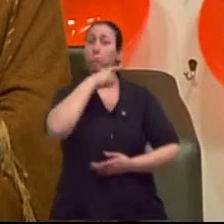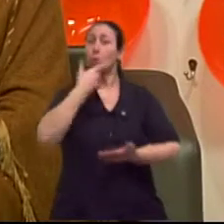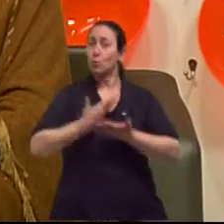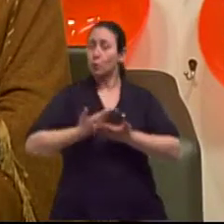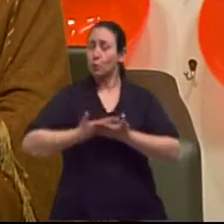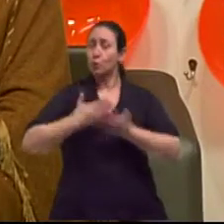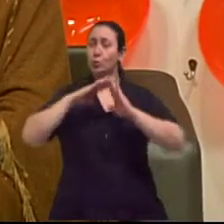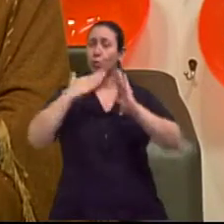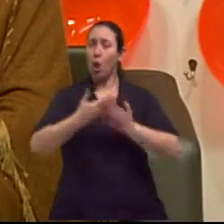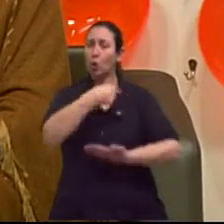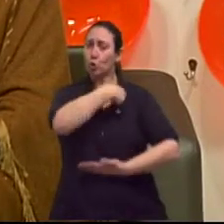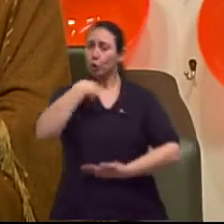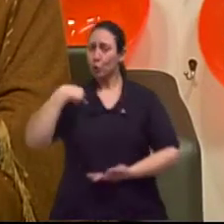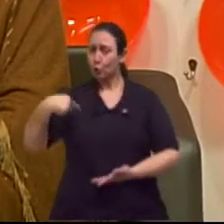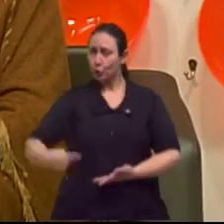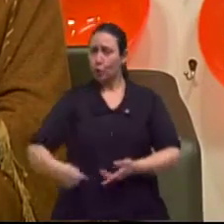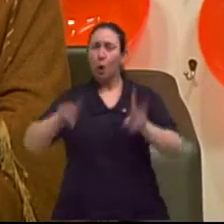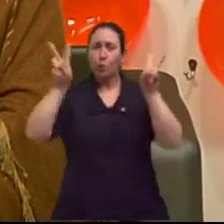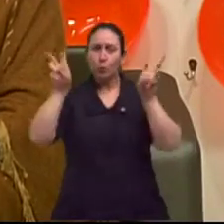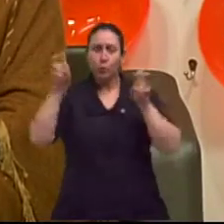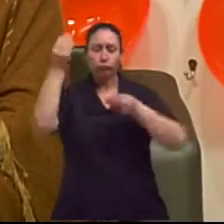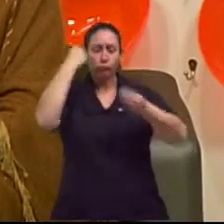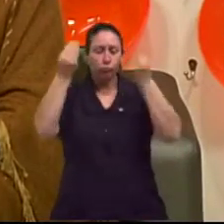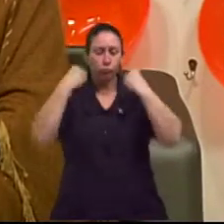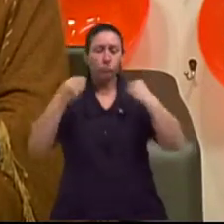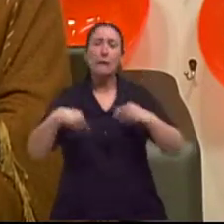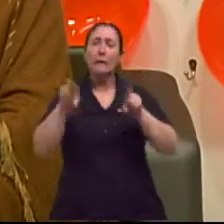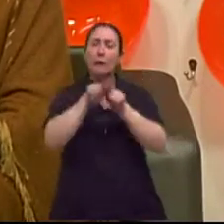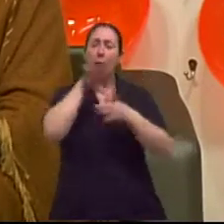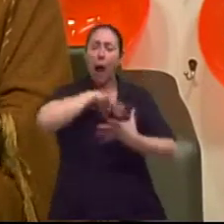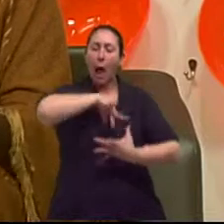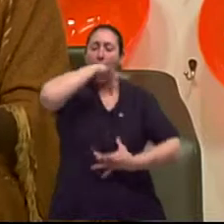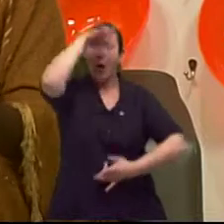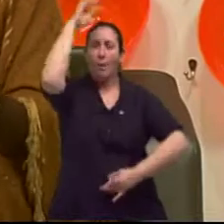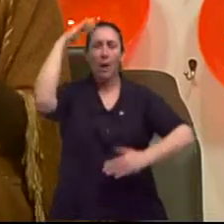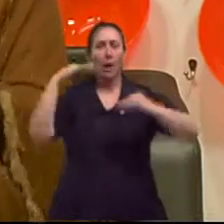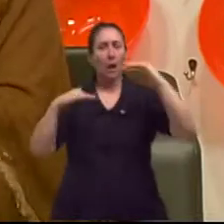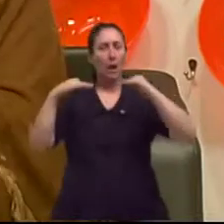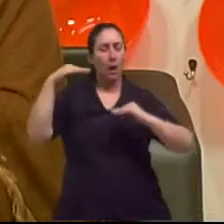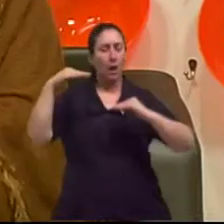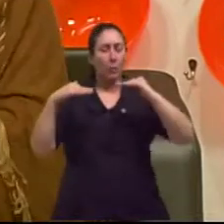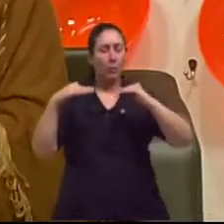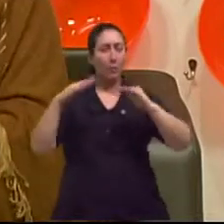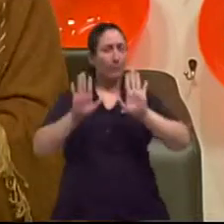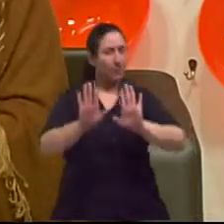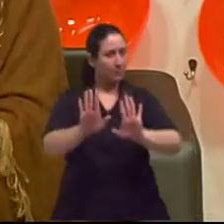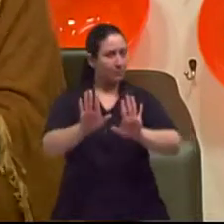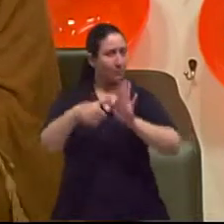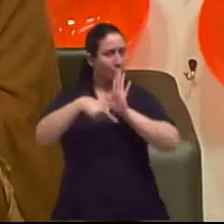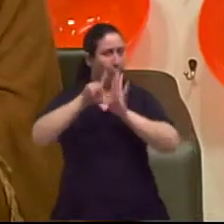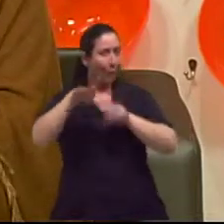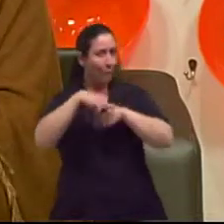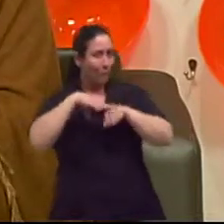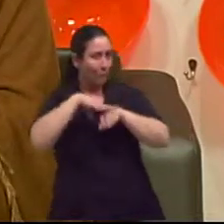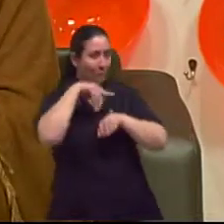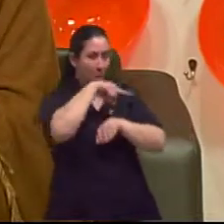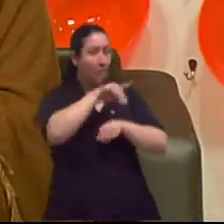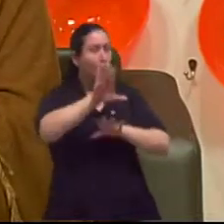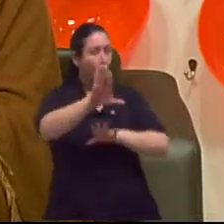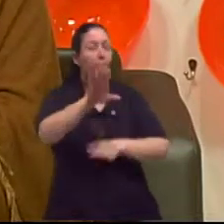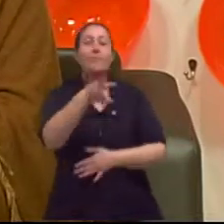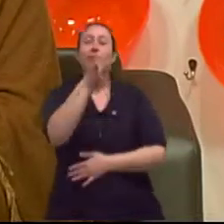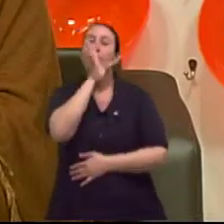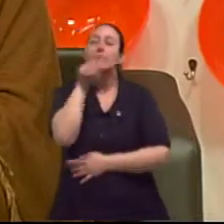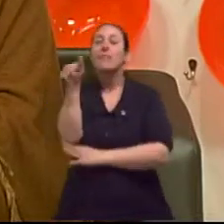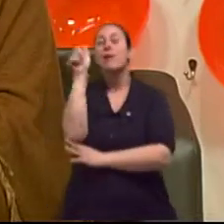também pela Escola de Alquimia, Joela Aleixo, Alma e Equilíbrio. Mas antes de começar a nossa conversa aqui, nós vamos conhecer a história